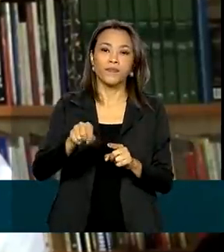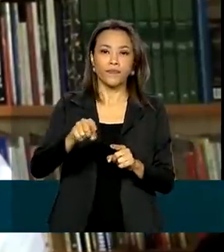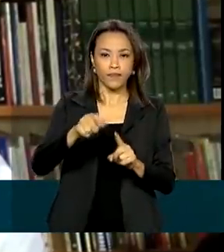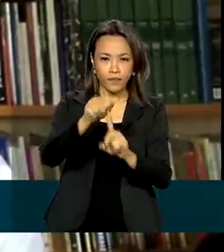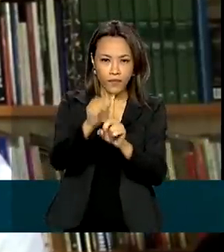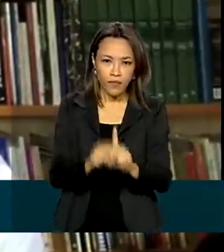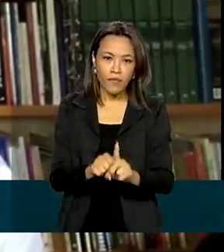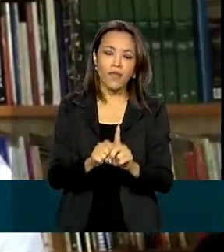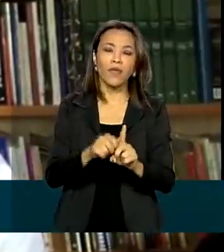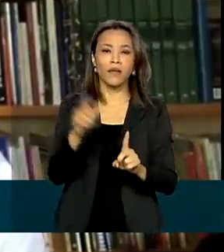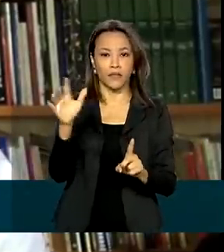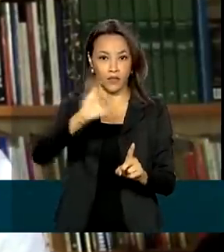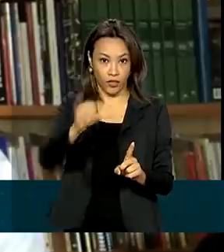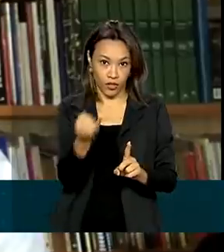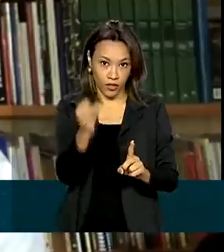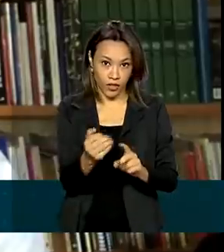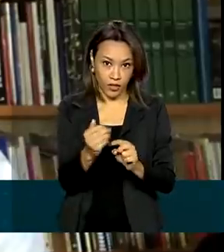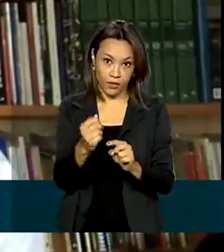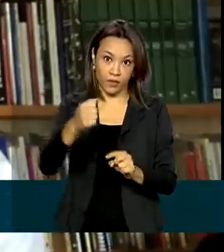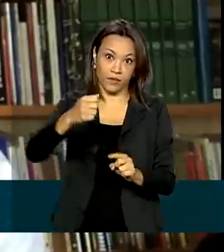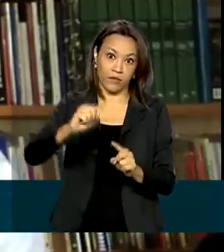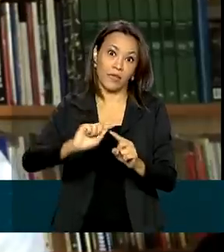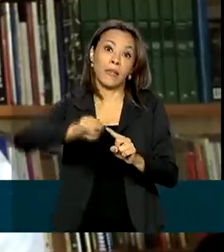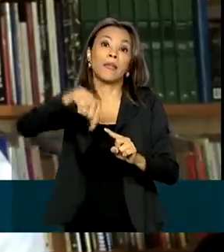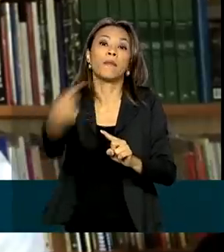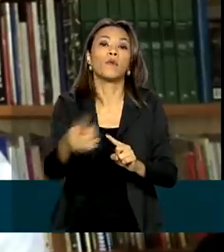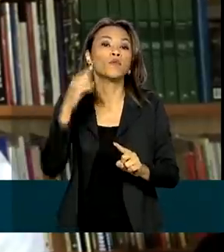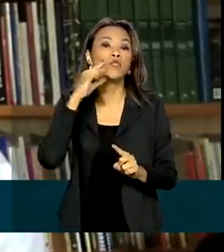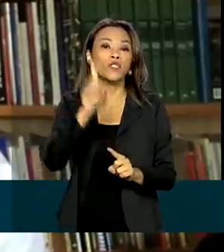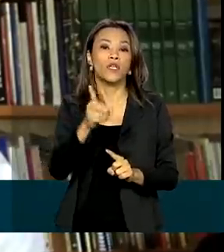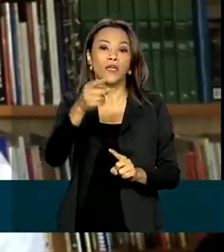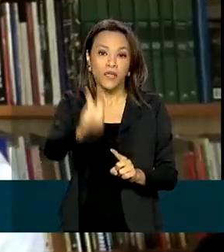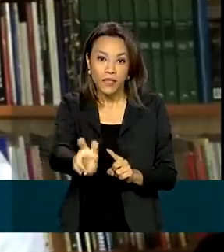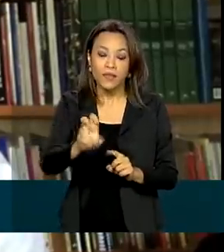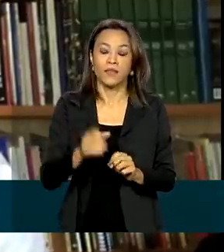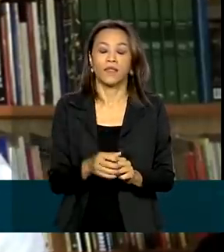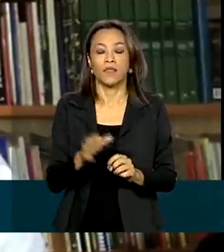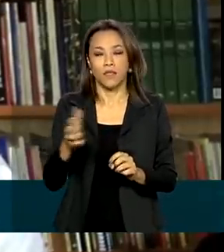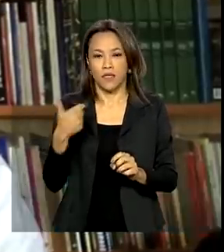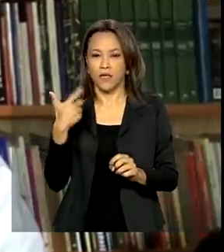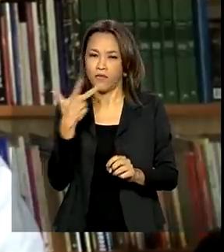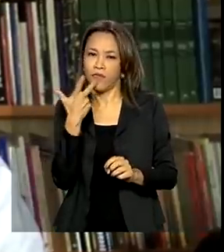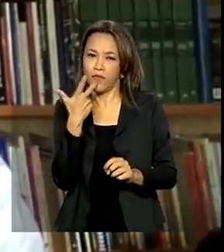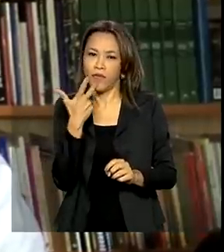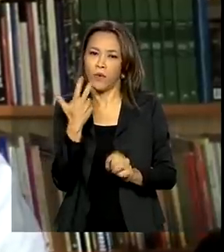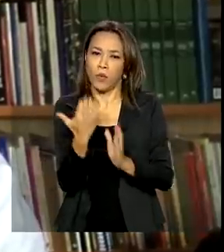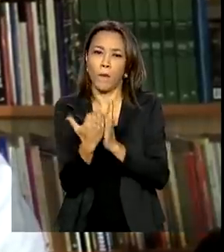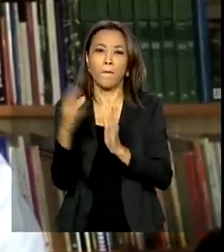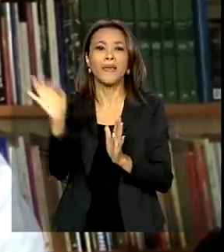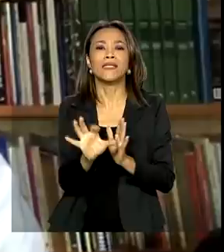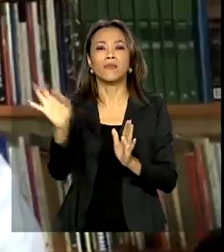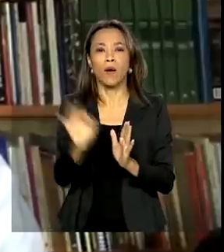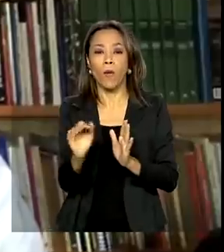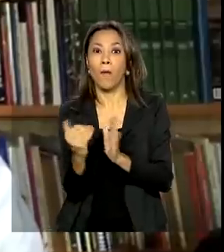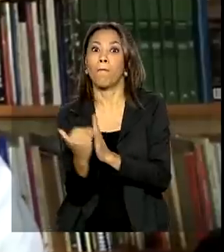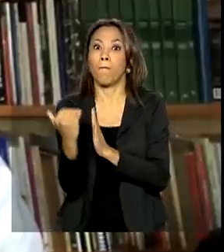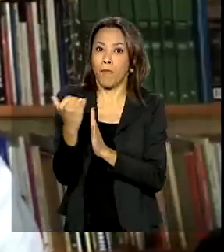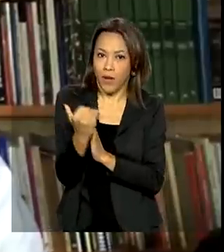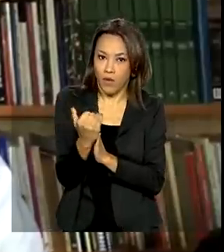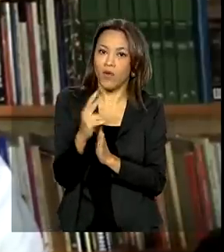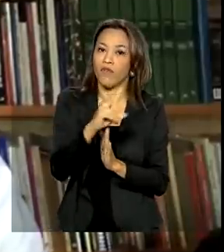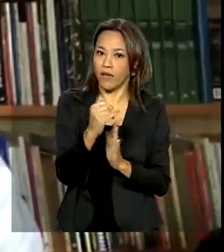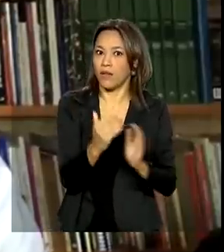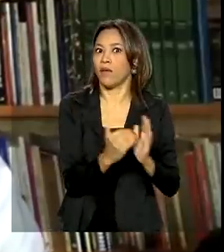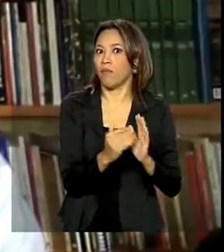já se antecipa, colocando um percentual maior do que estava se esperando, já apostando que haverá uma